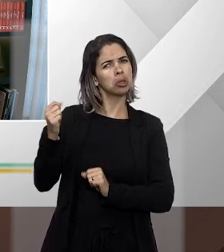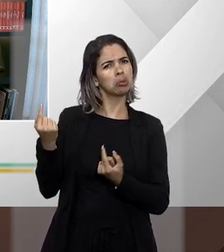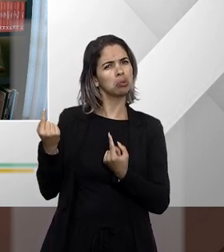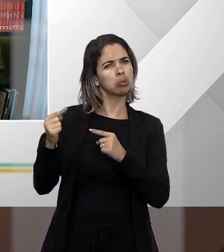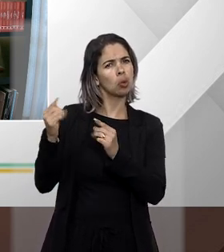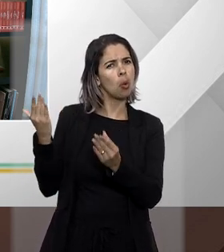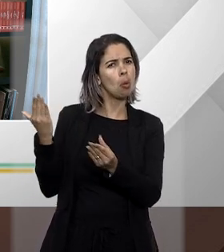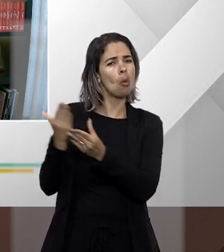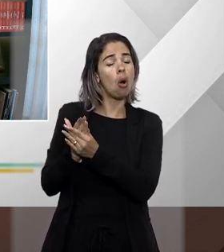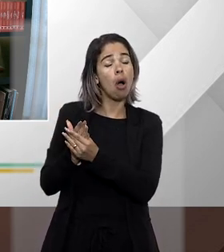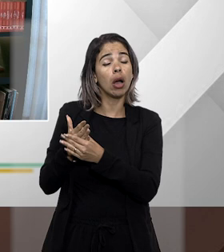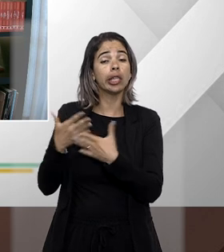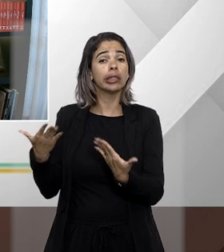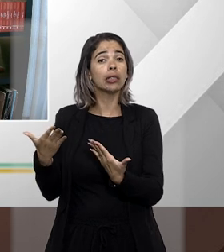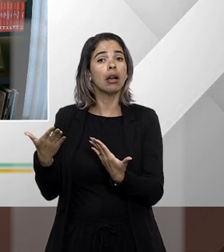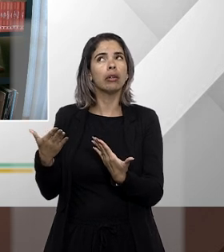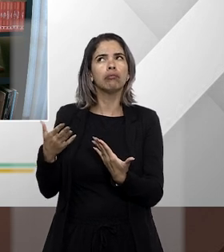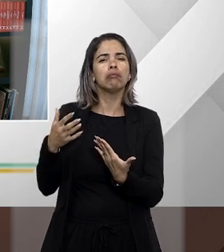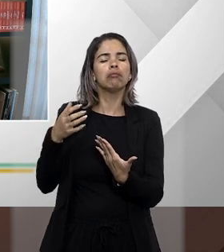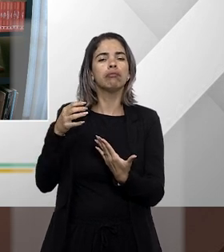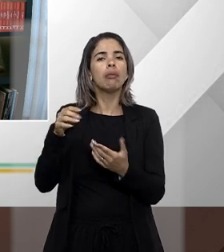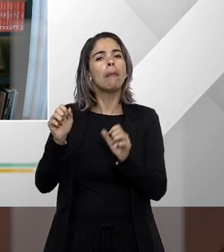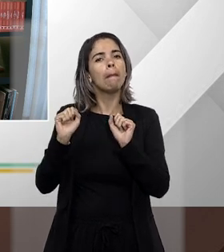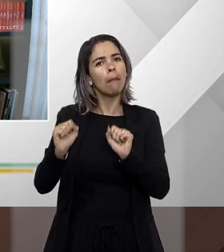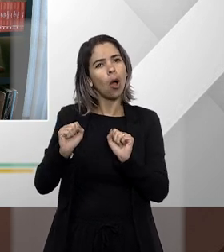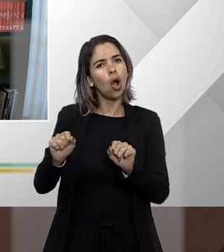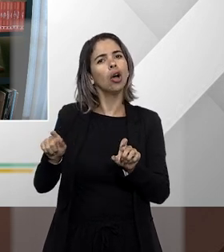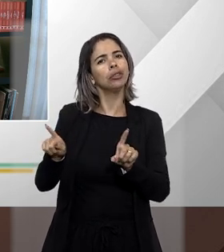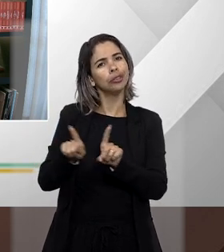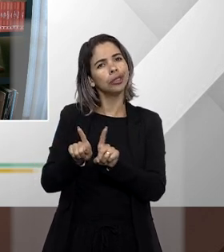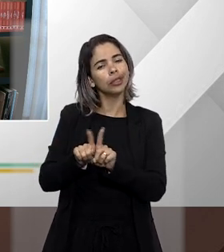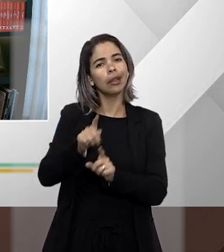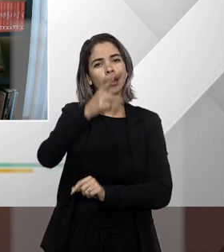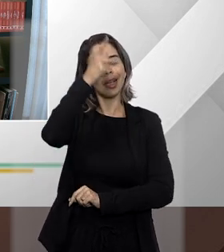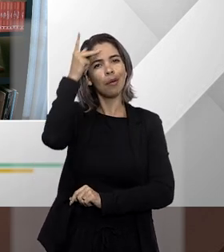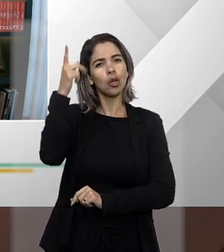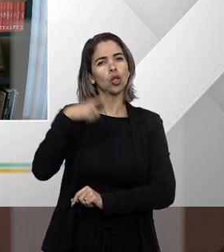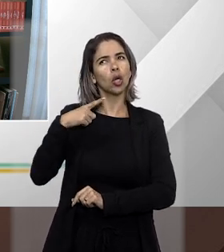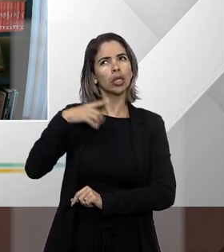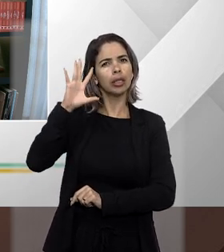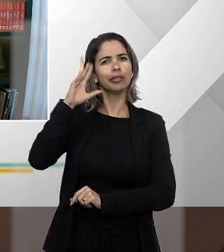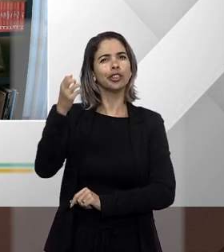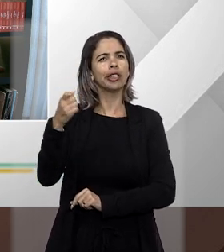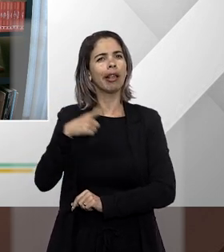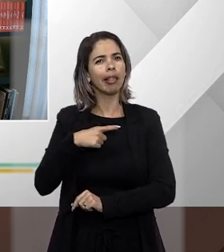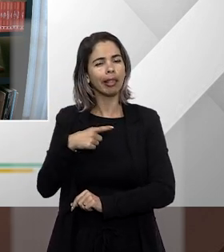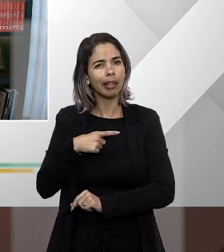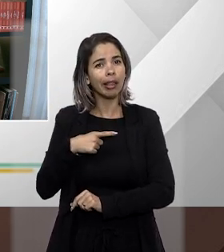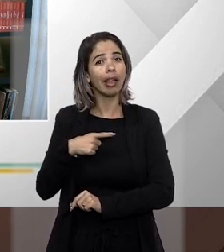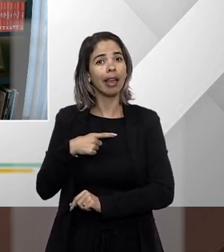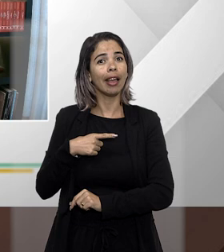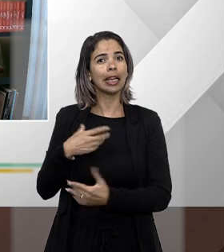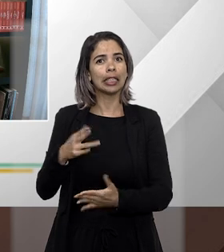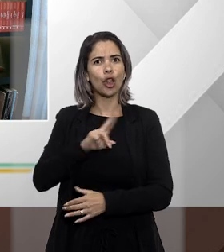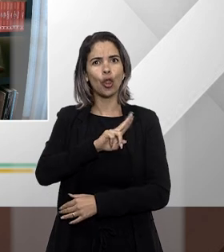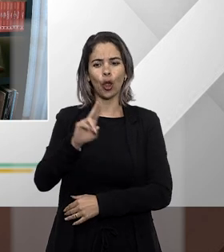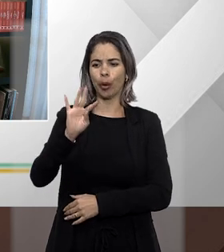ainda não sabe quem está acompanhando o programa essa decisão teratológica o nome é difícil até de falar é um trava-língua